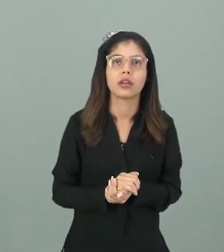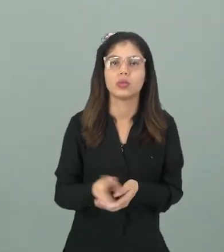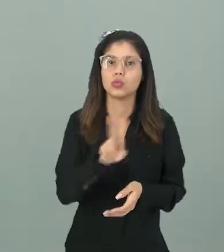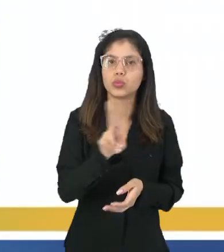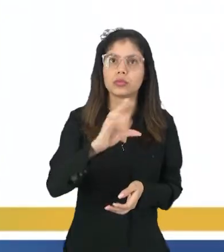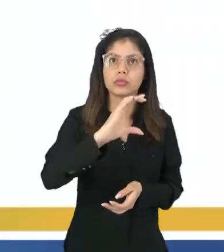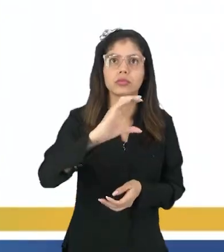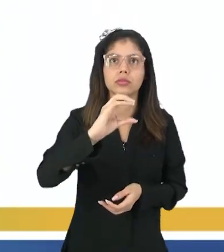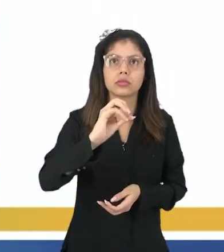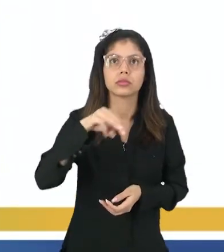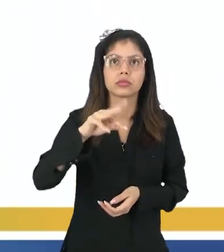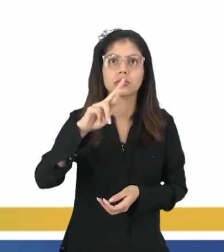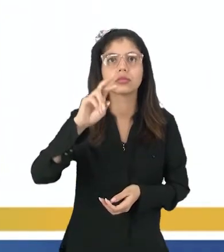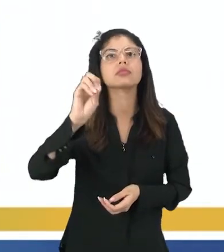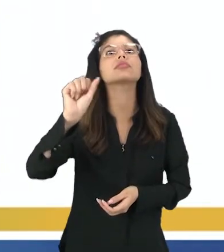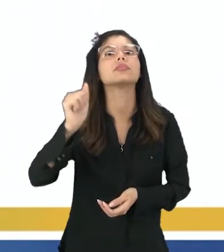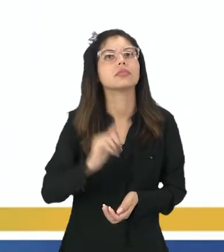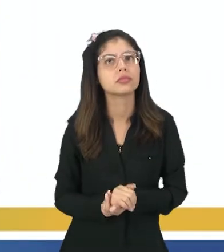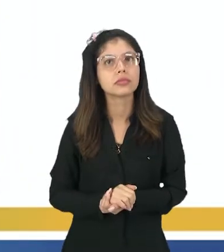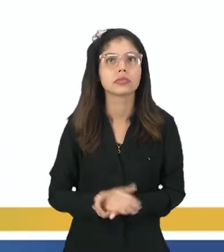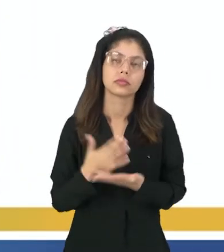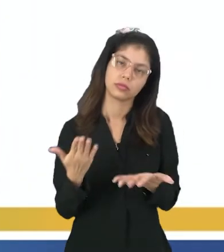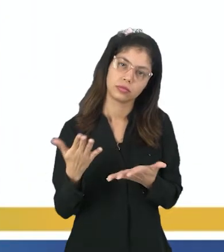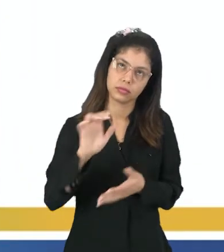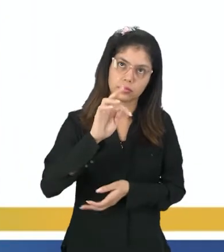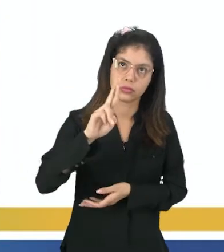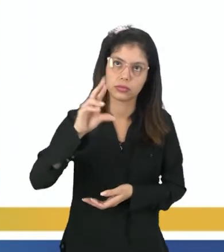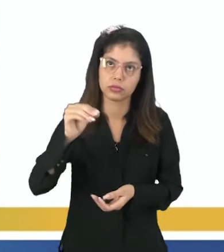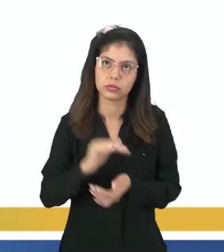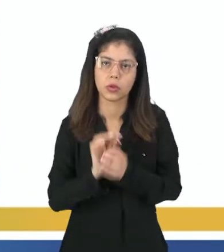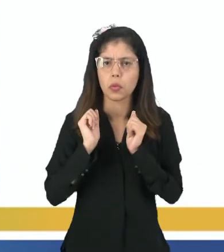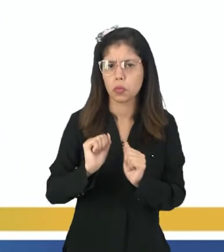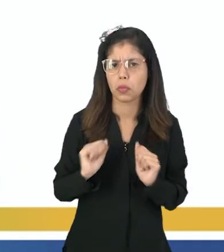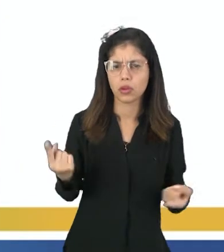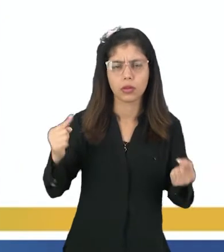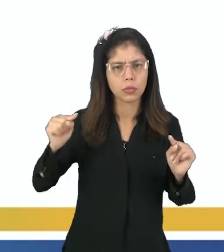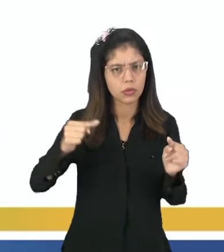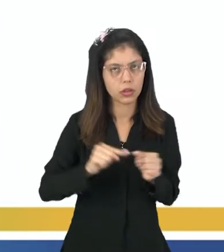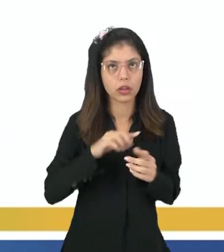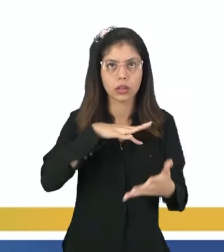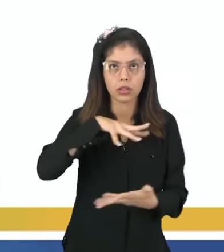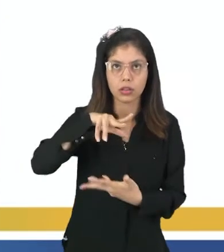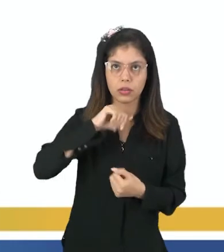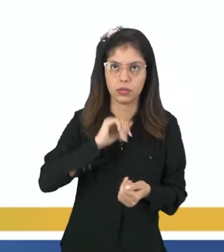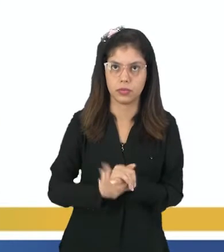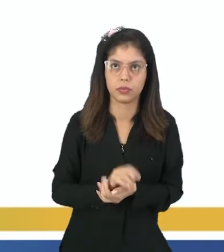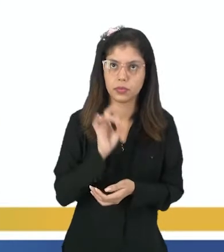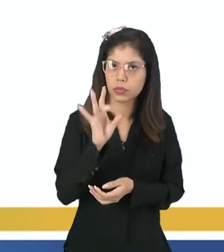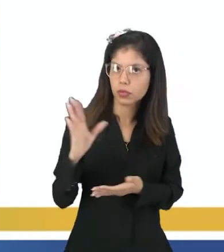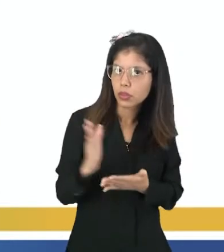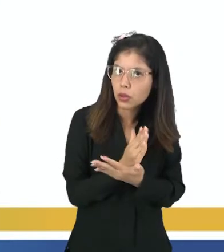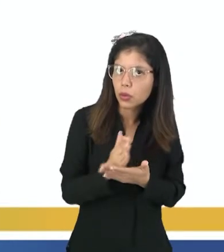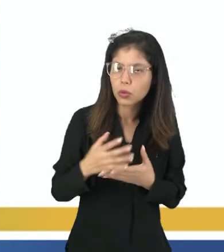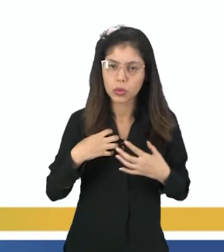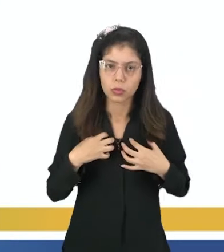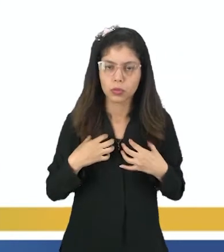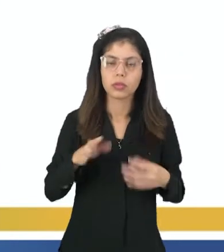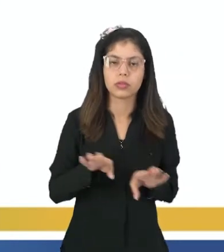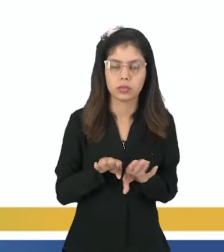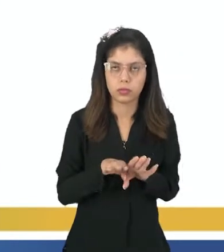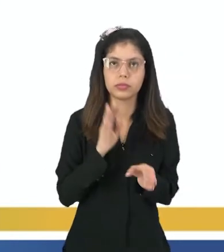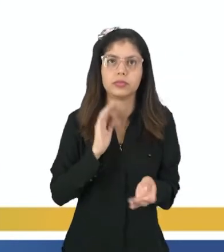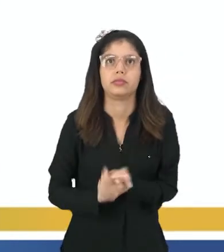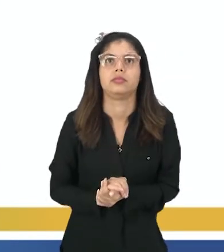é o que a gente chama de cometa. São astros que podem se aproximar da Terra somente em alguns momentos também